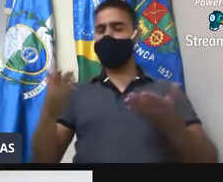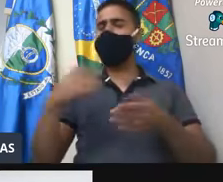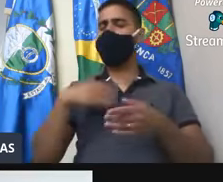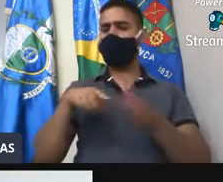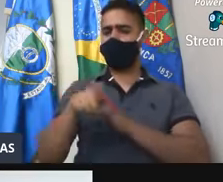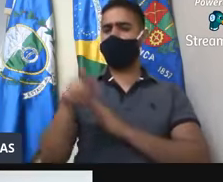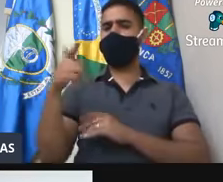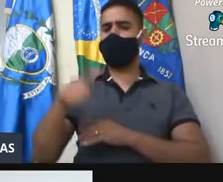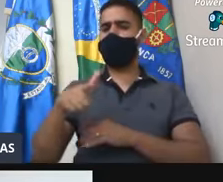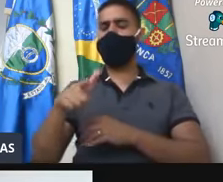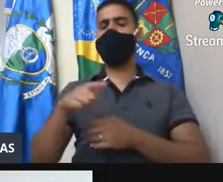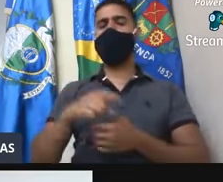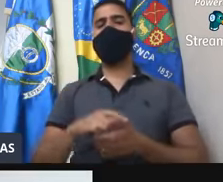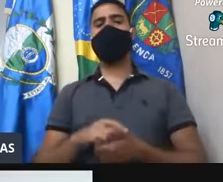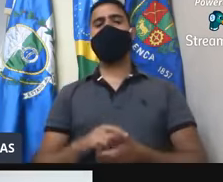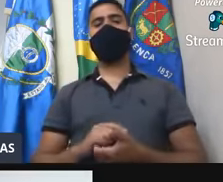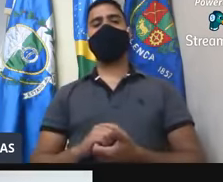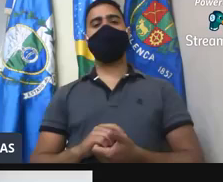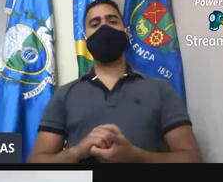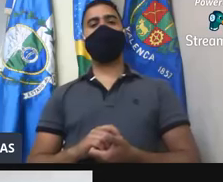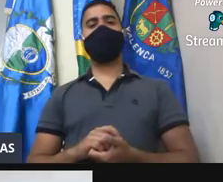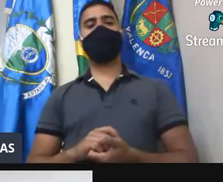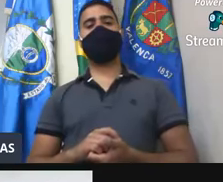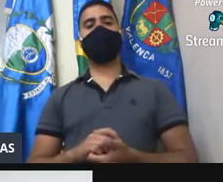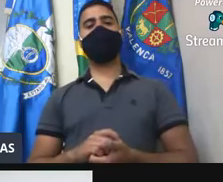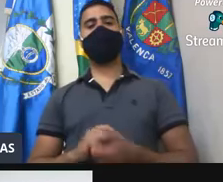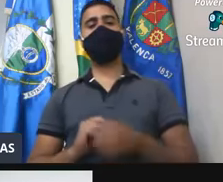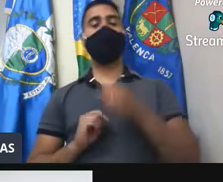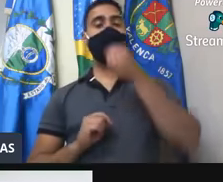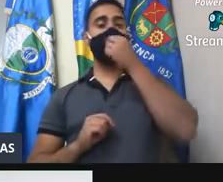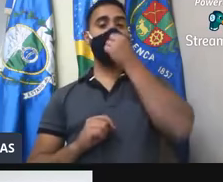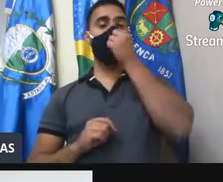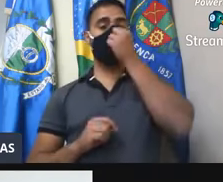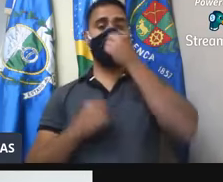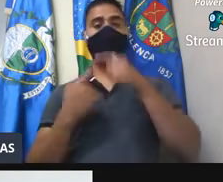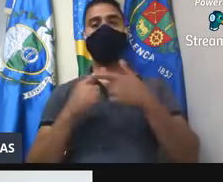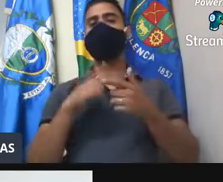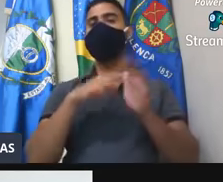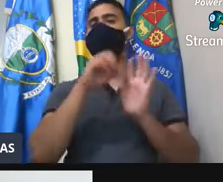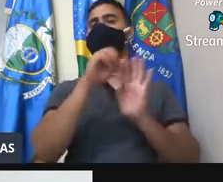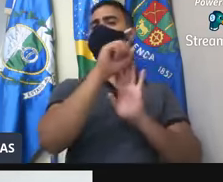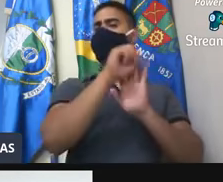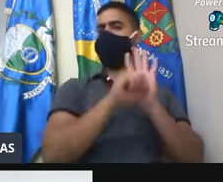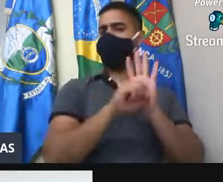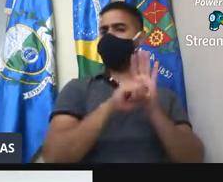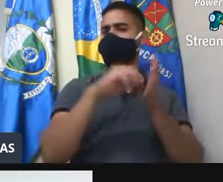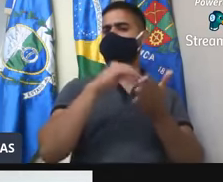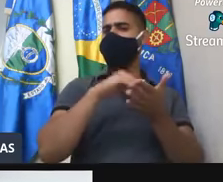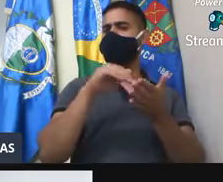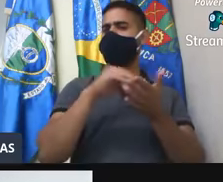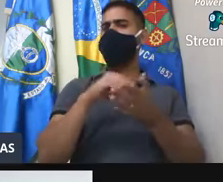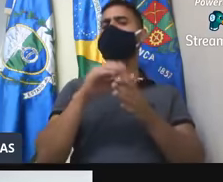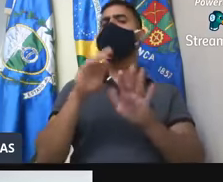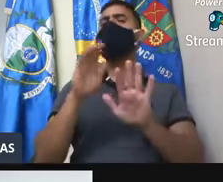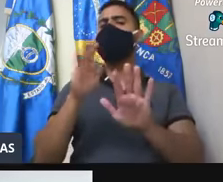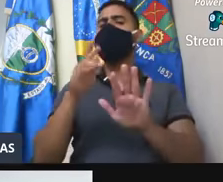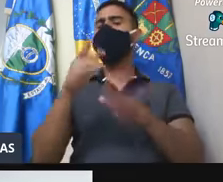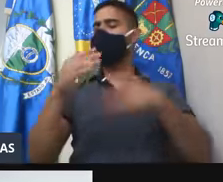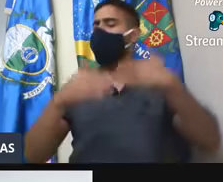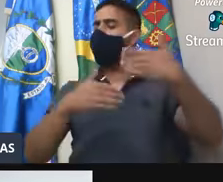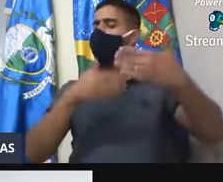novamente, através desse requerimento de hoje, né, se respaldando nesse ofício, em resposta da